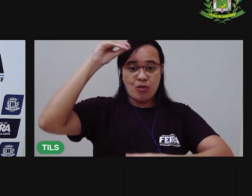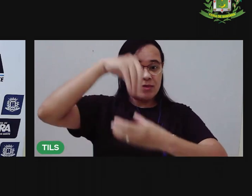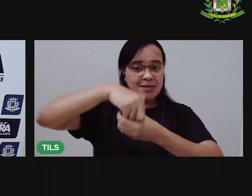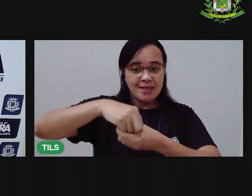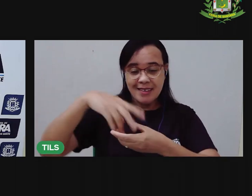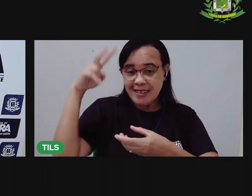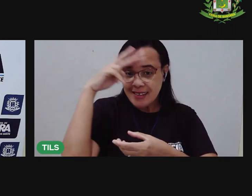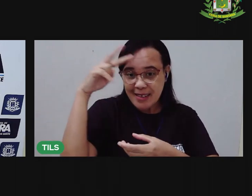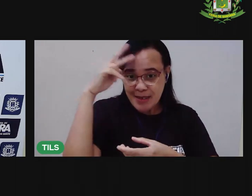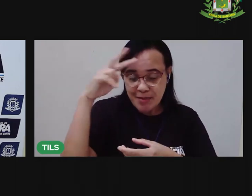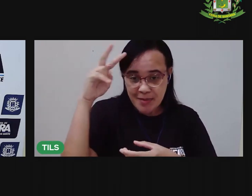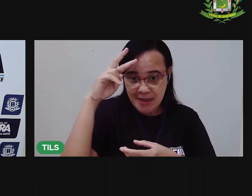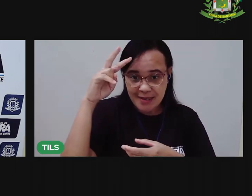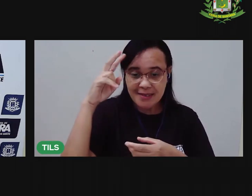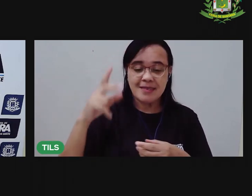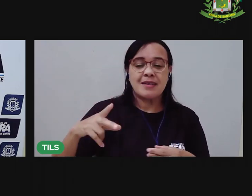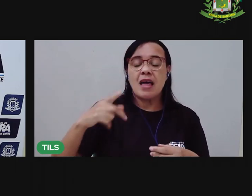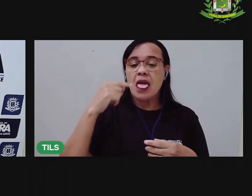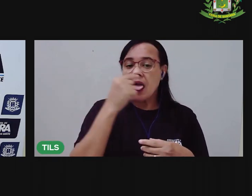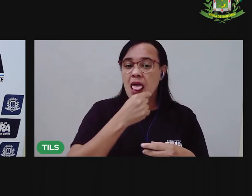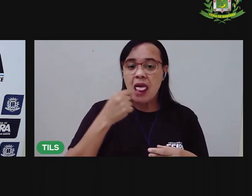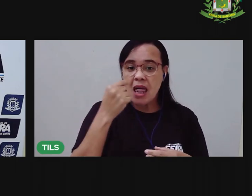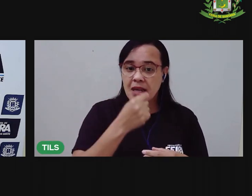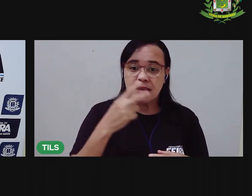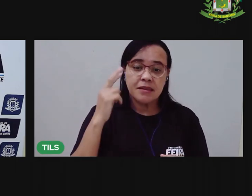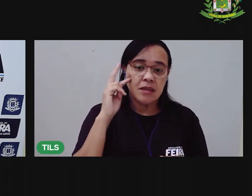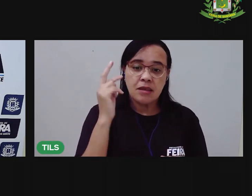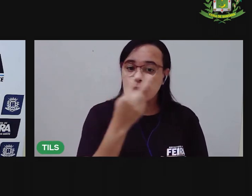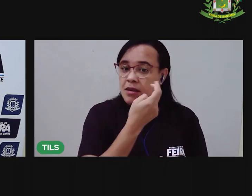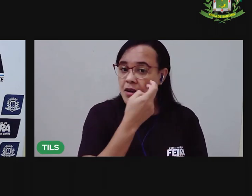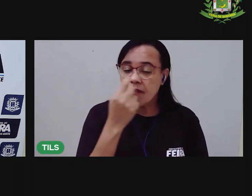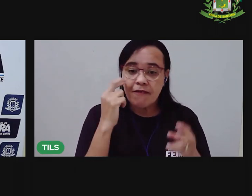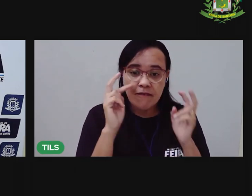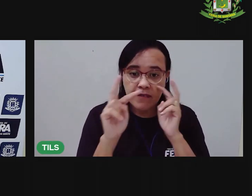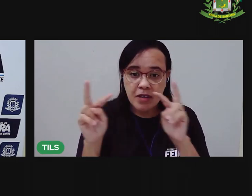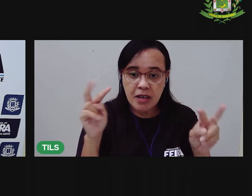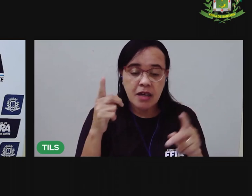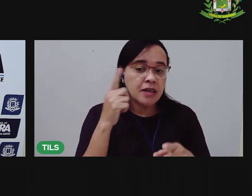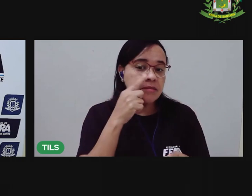paladar, visão, olfato,